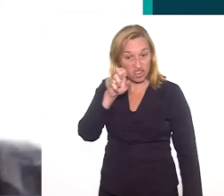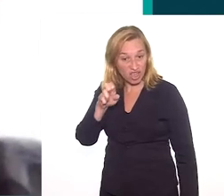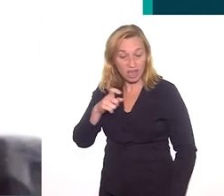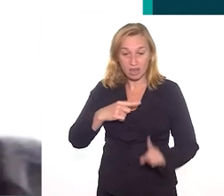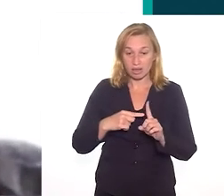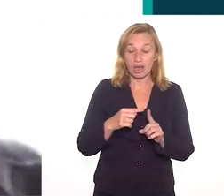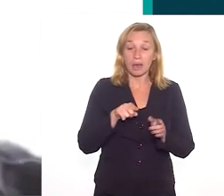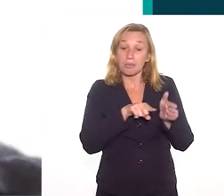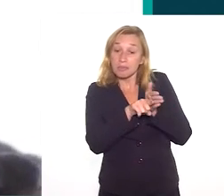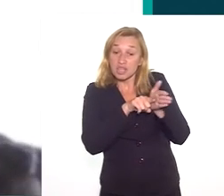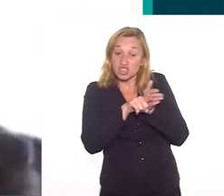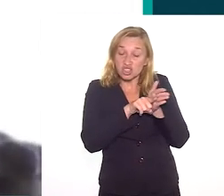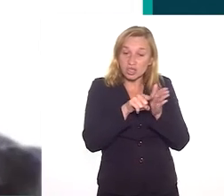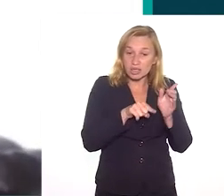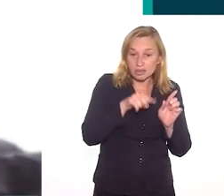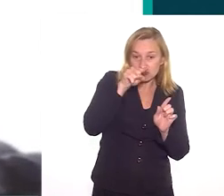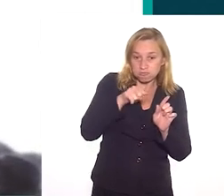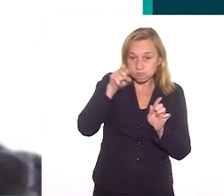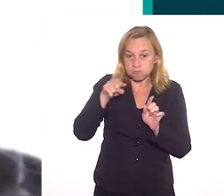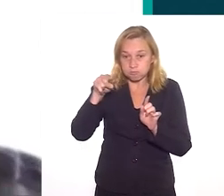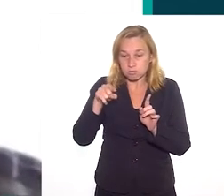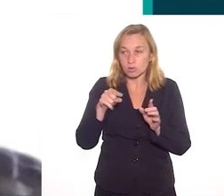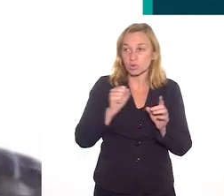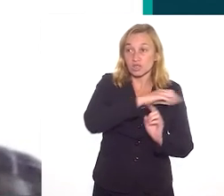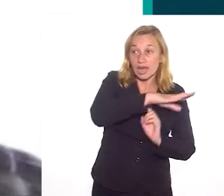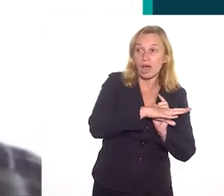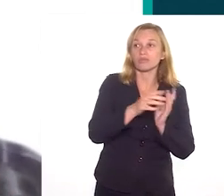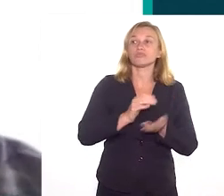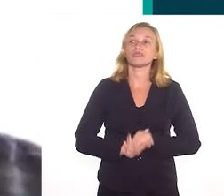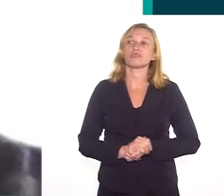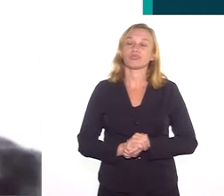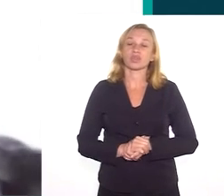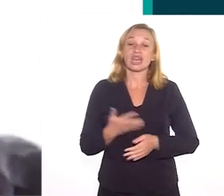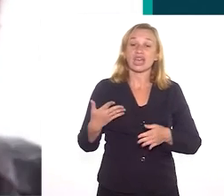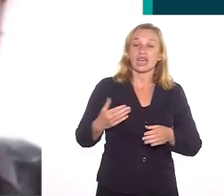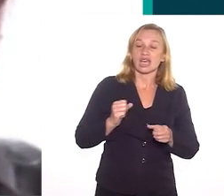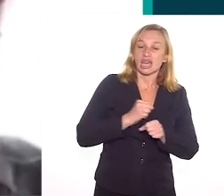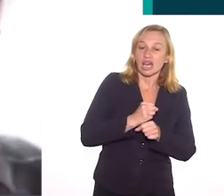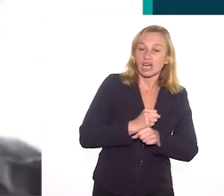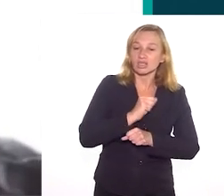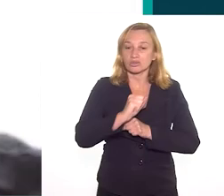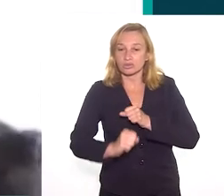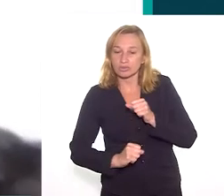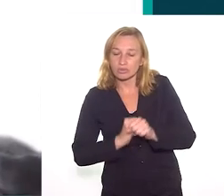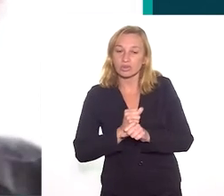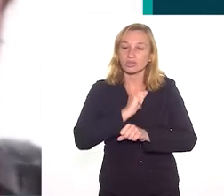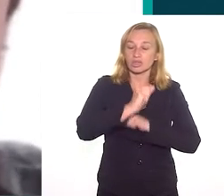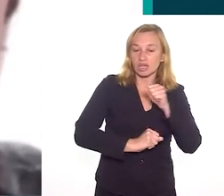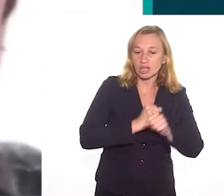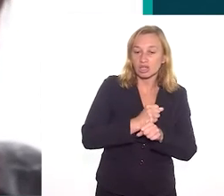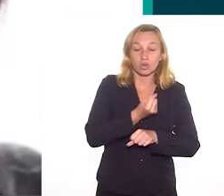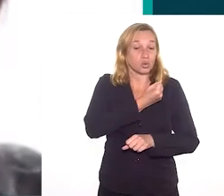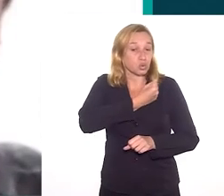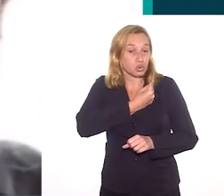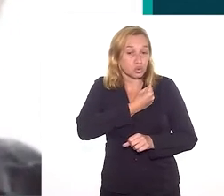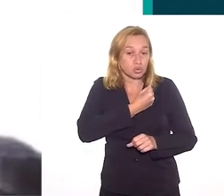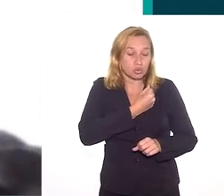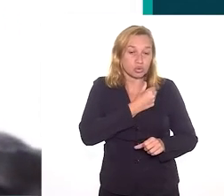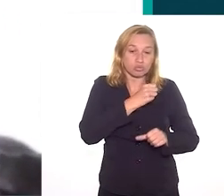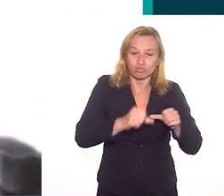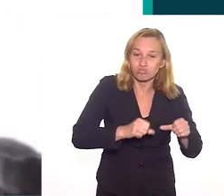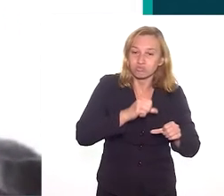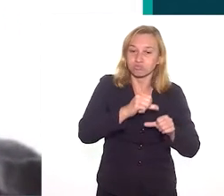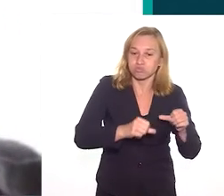trabalho no IBGE, coordenando a pesquisa de indicadores sociais, e entra ano, sai ano,